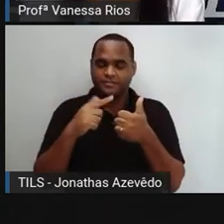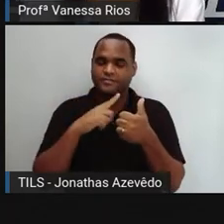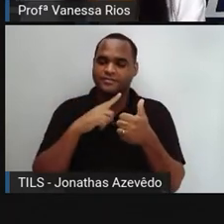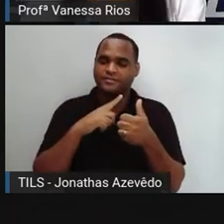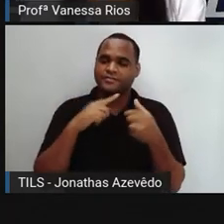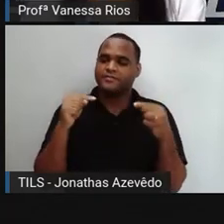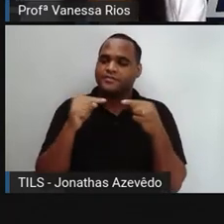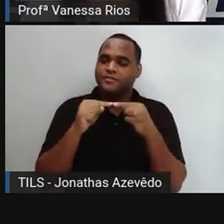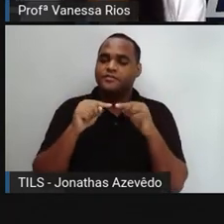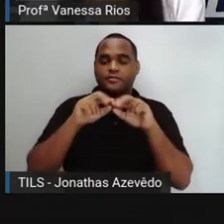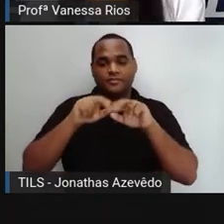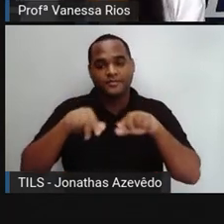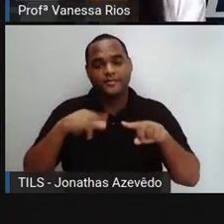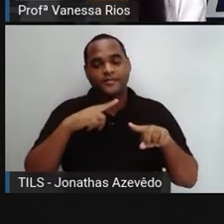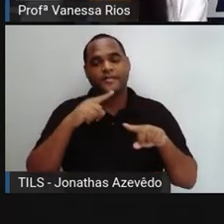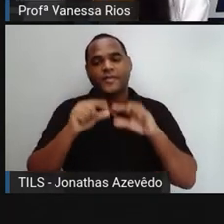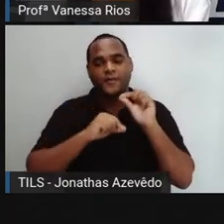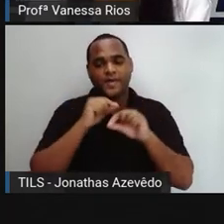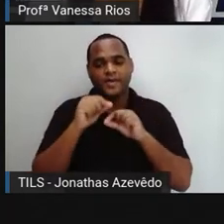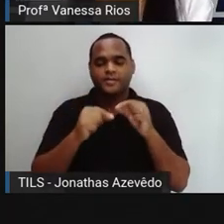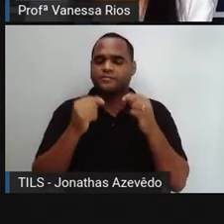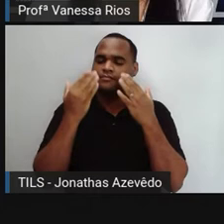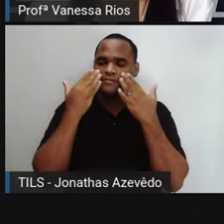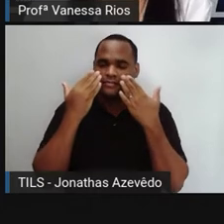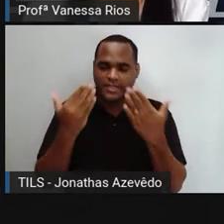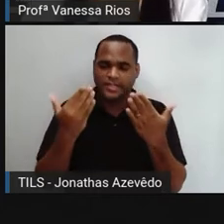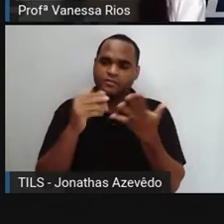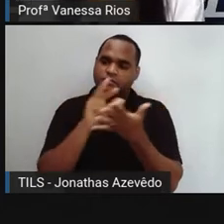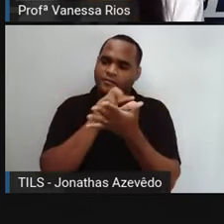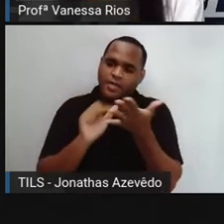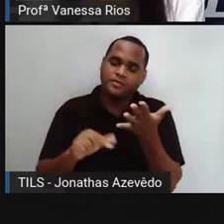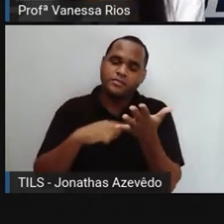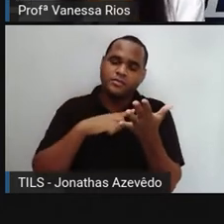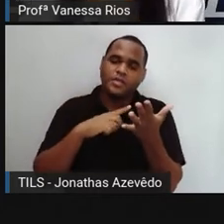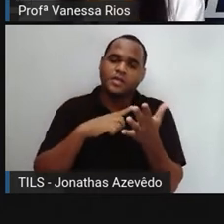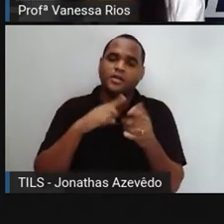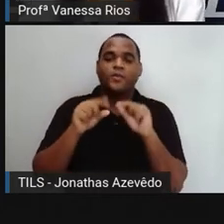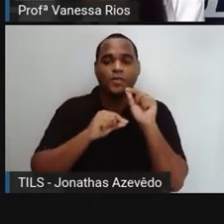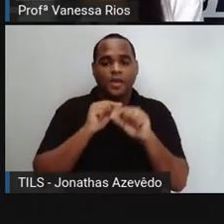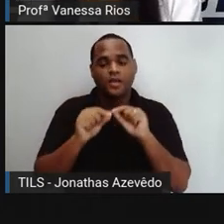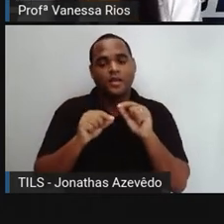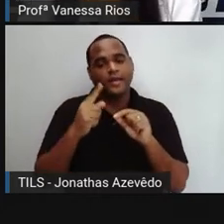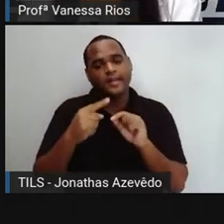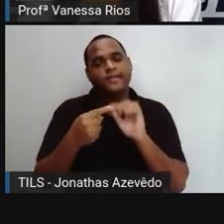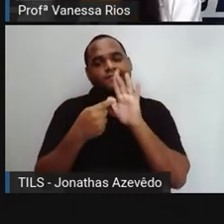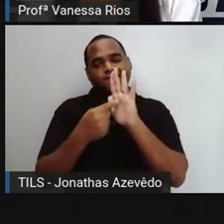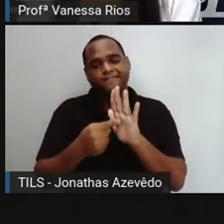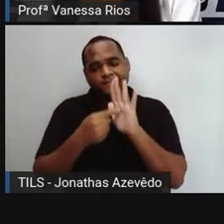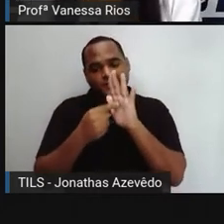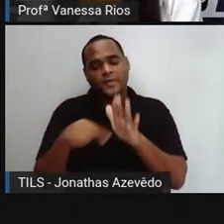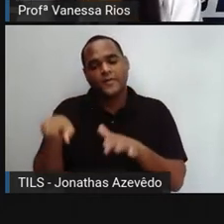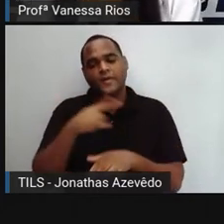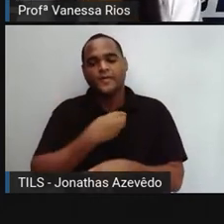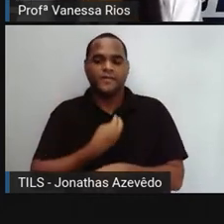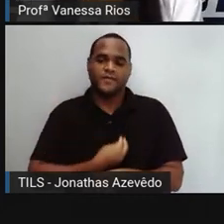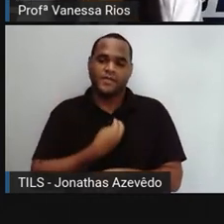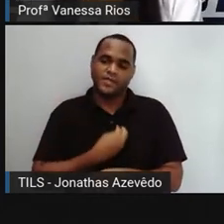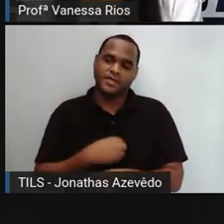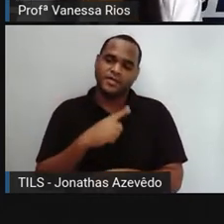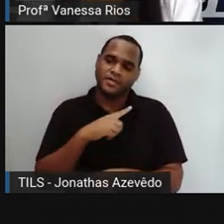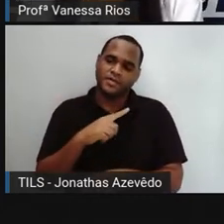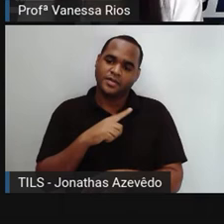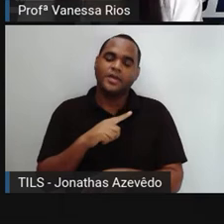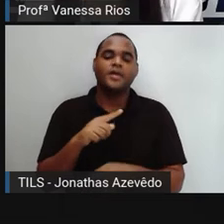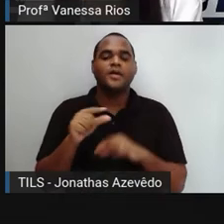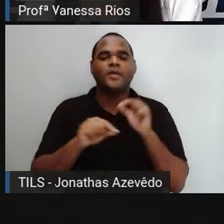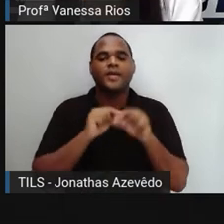né? As suas expressões faciais estão de acordo ao que eles estão vivenciando no momento